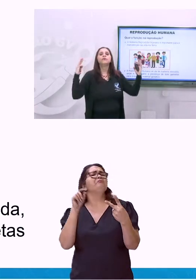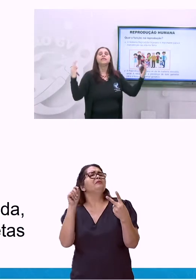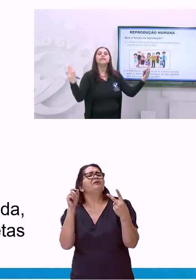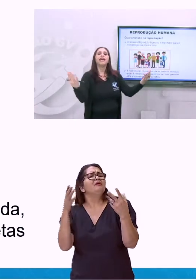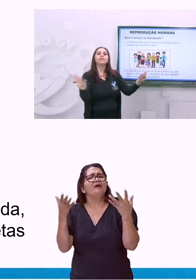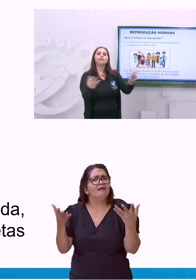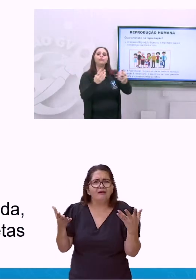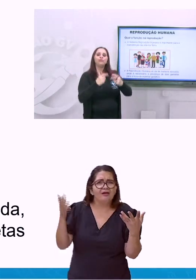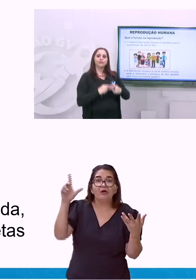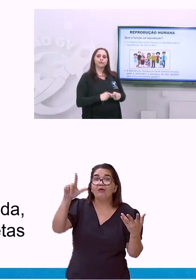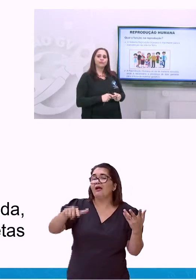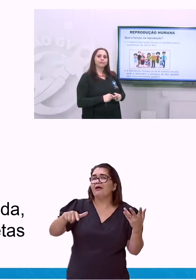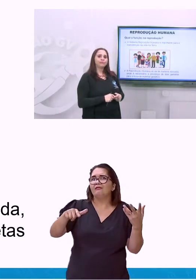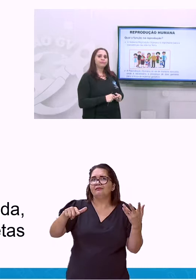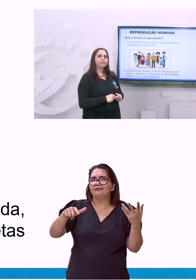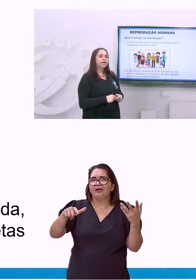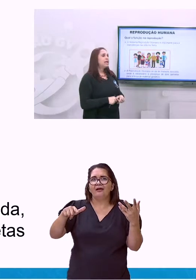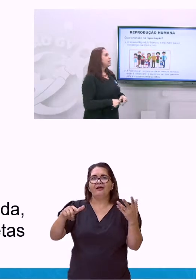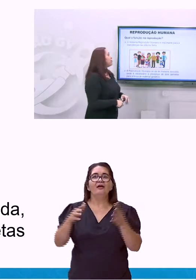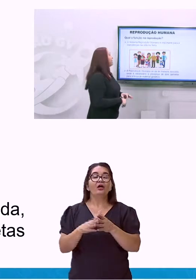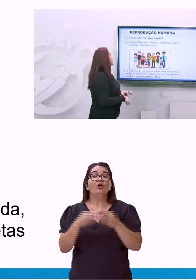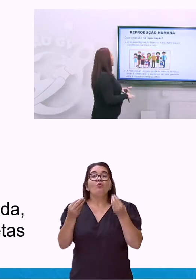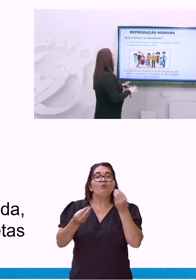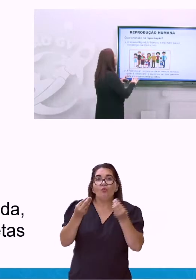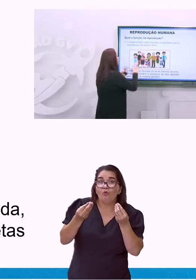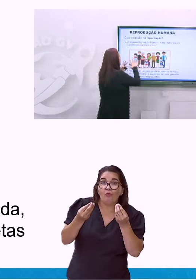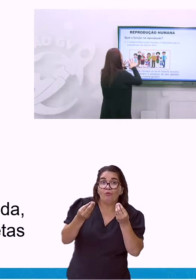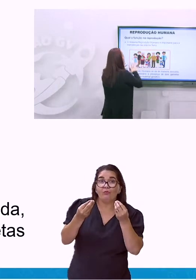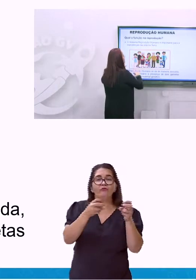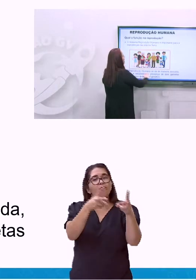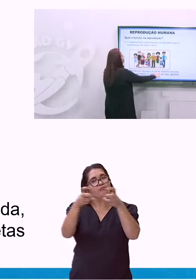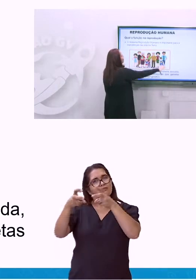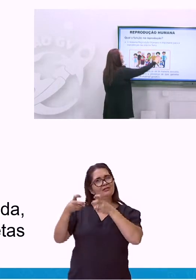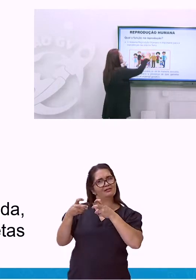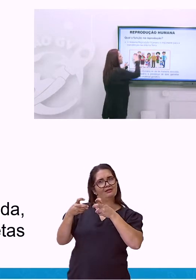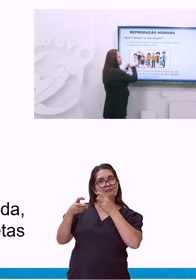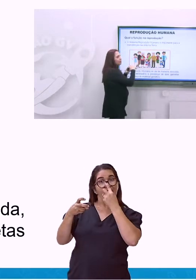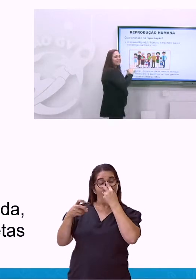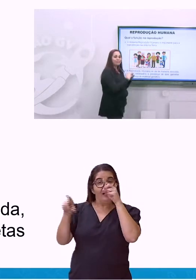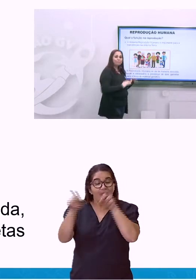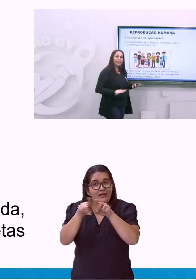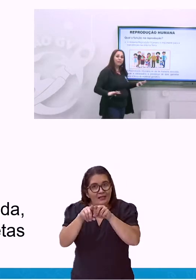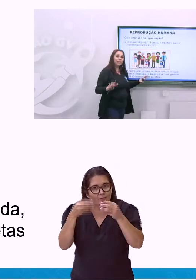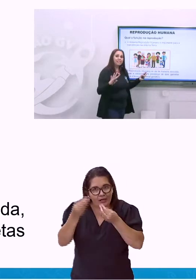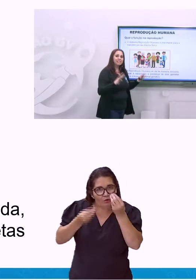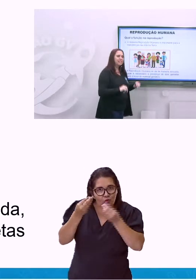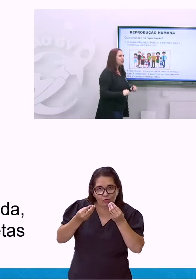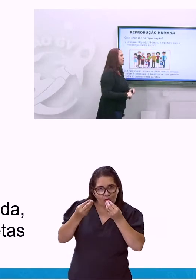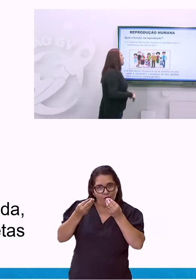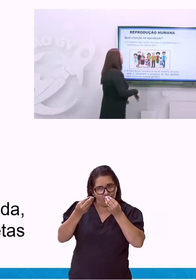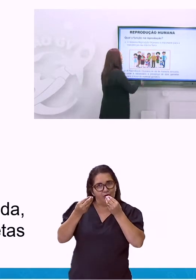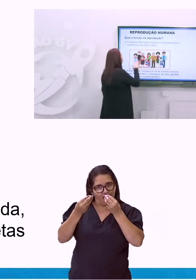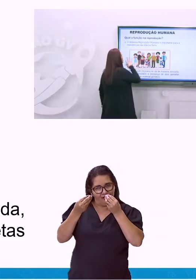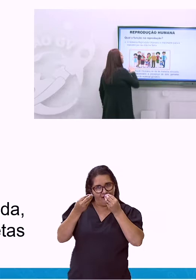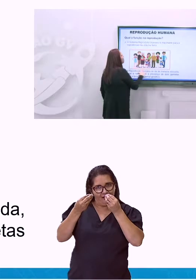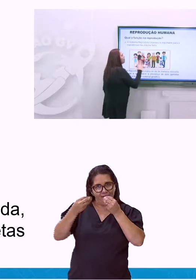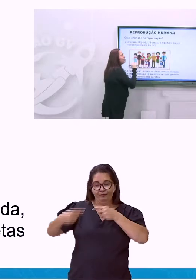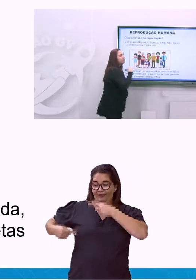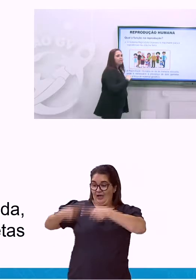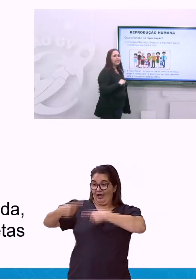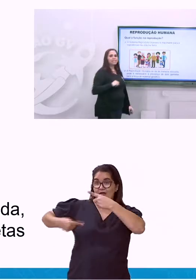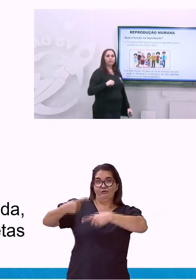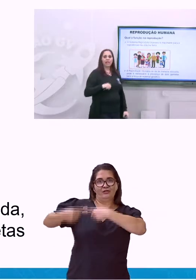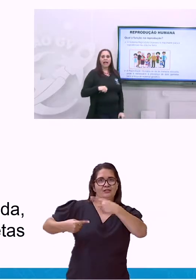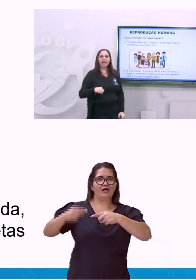Como que é tudo isso? Então, para que haja essa perpetuação, essa manutenção, para que a gente tenha